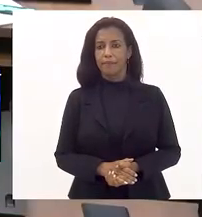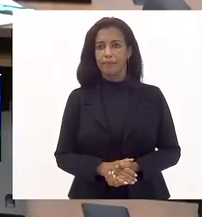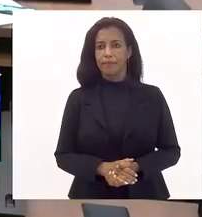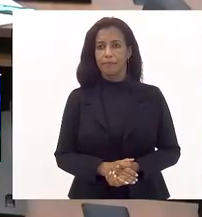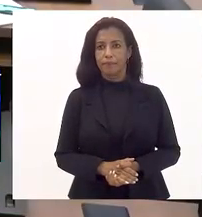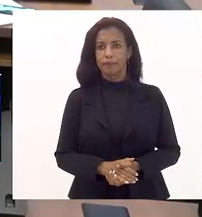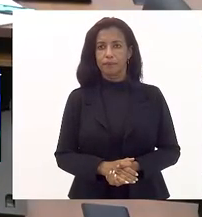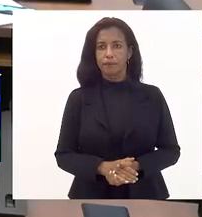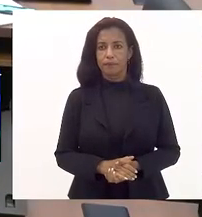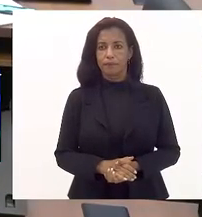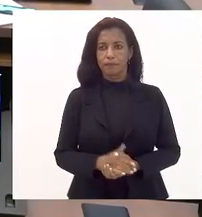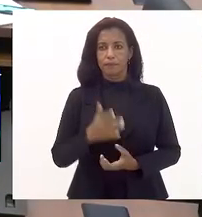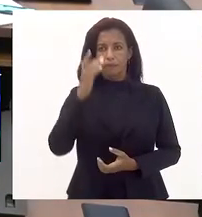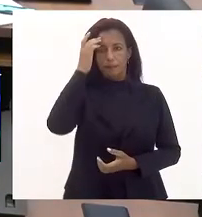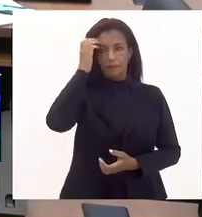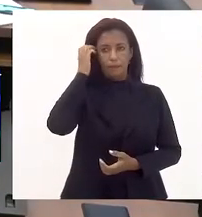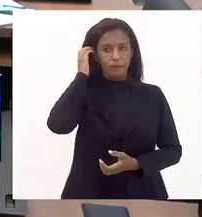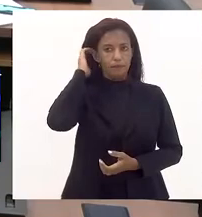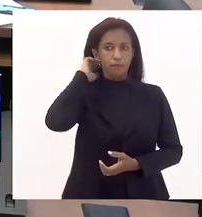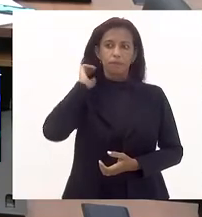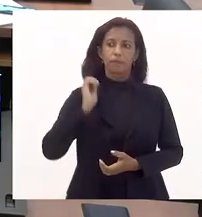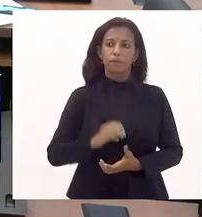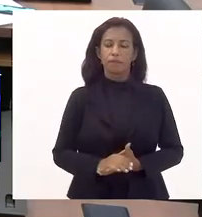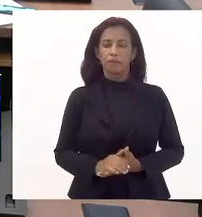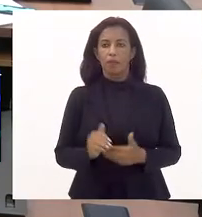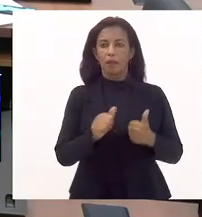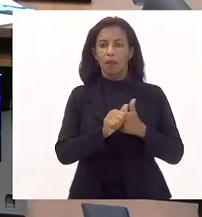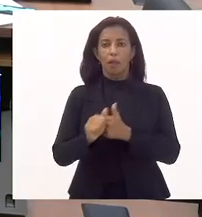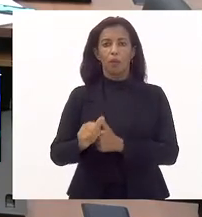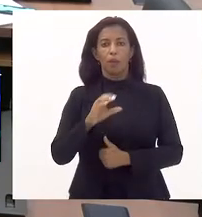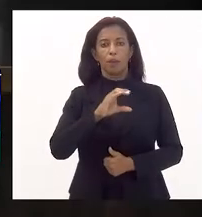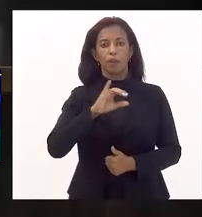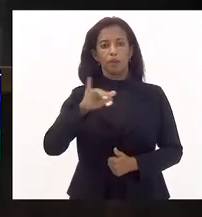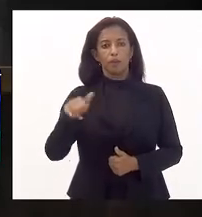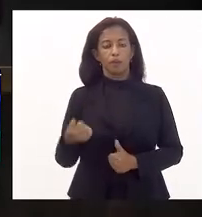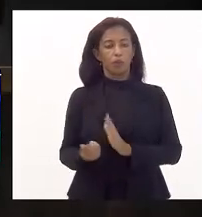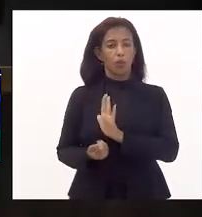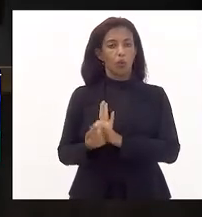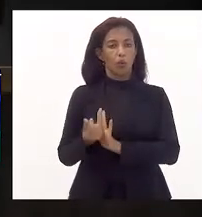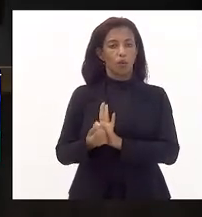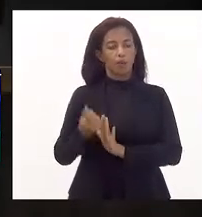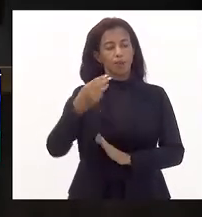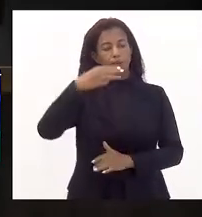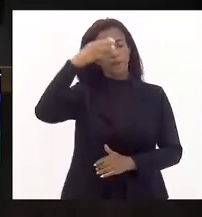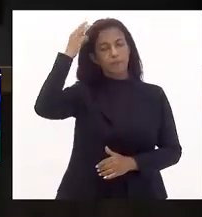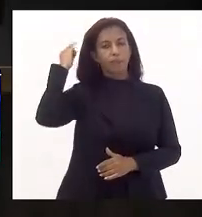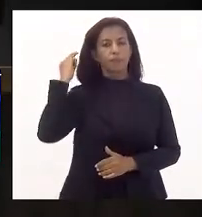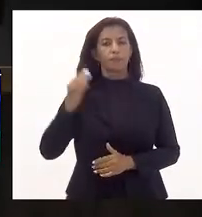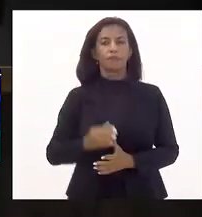Sim, peraí. Acompanhe o parecer do CCJ, presidente. Obrigado. Pela Comissão de Orçamento, deputado Márcio Pacheco.